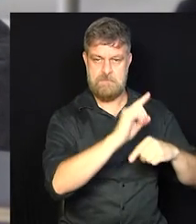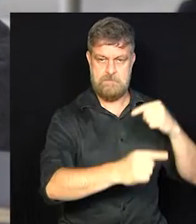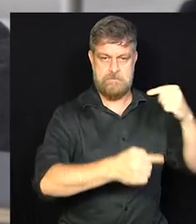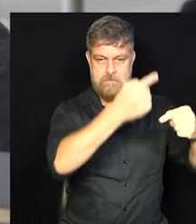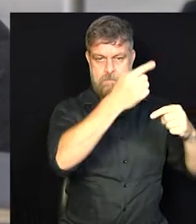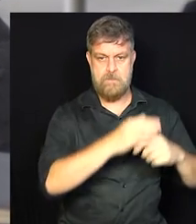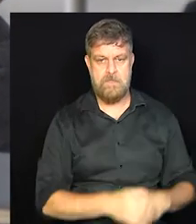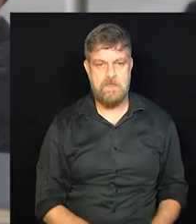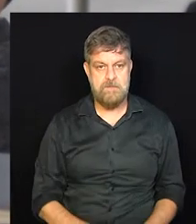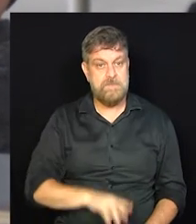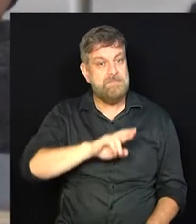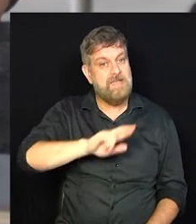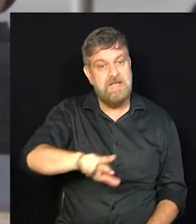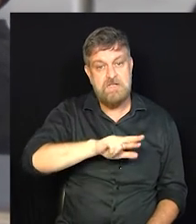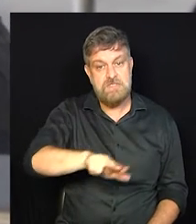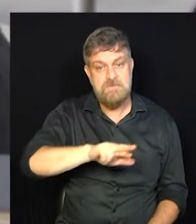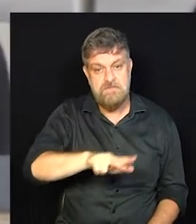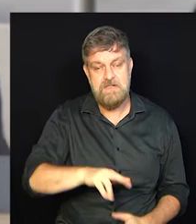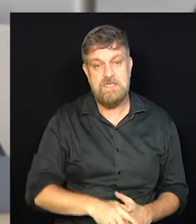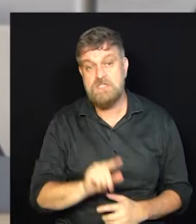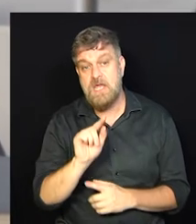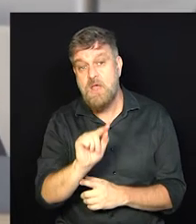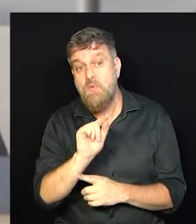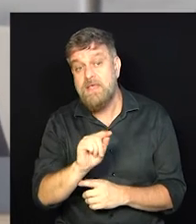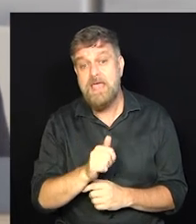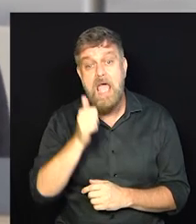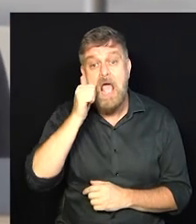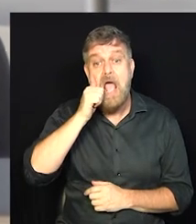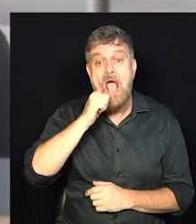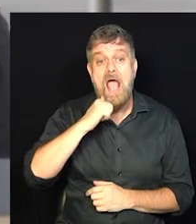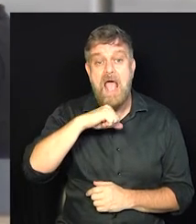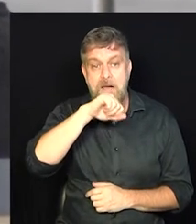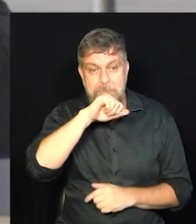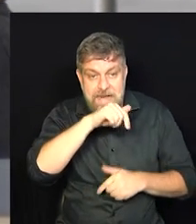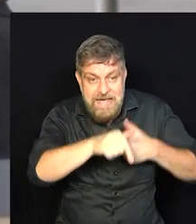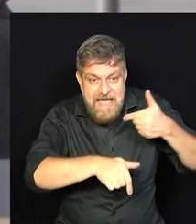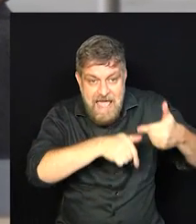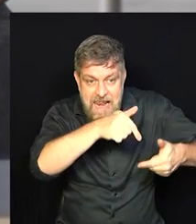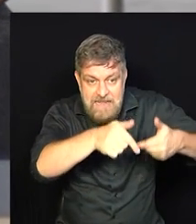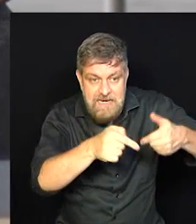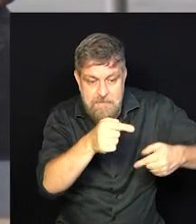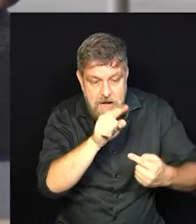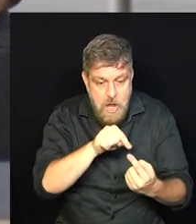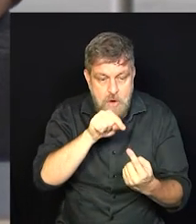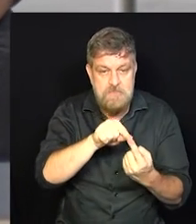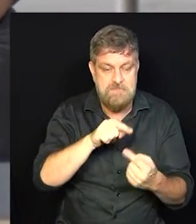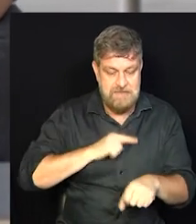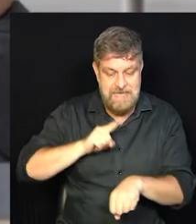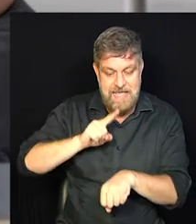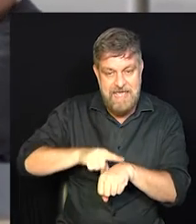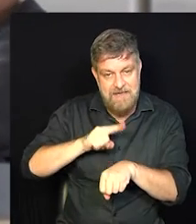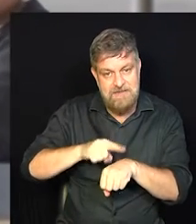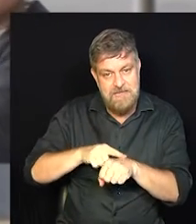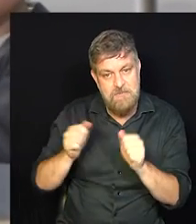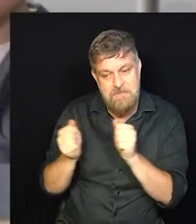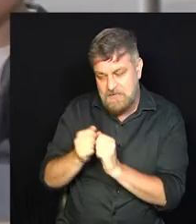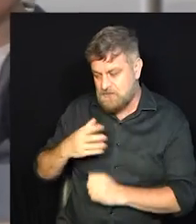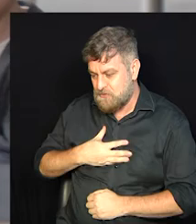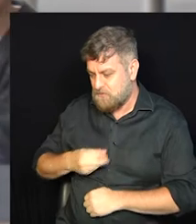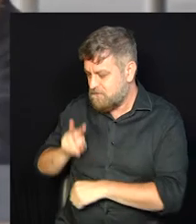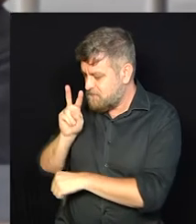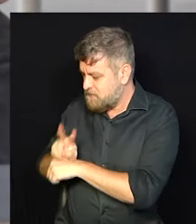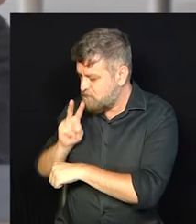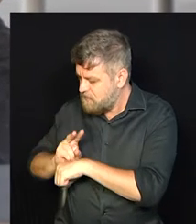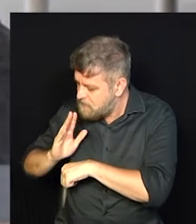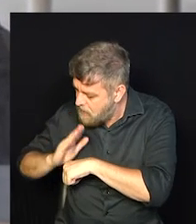sucesso profissional. É completamente o contrário. Ela só vai trabalhar para que ela consiga ter tempo com o filho dela,